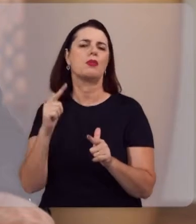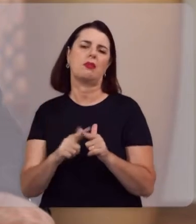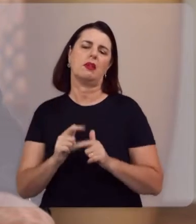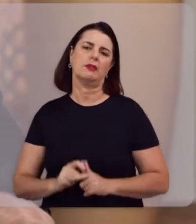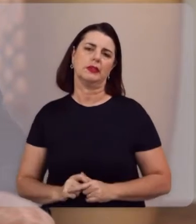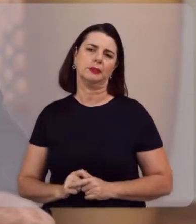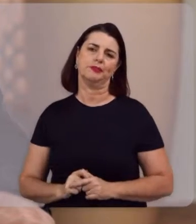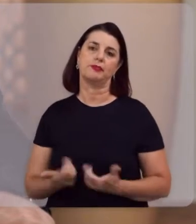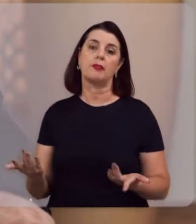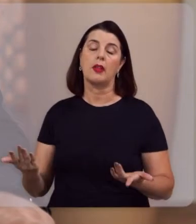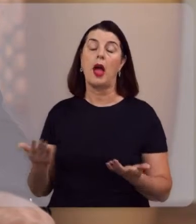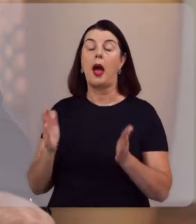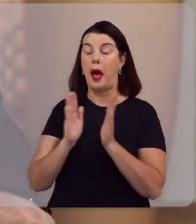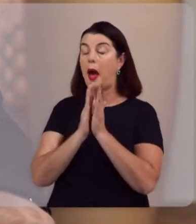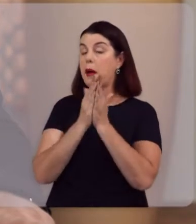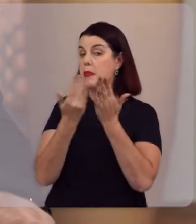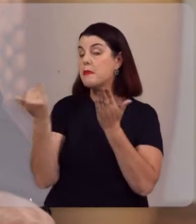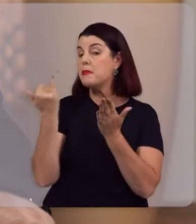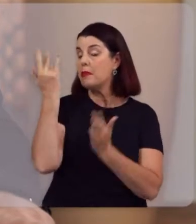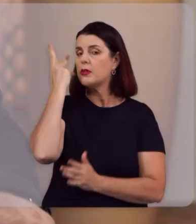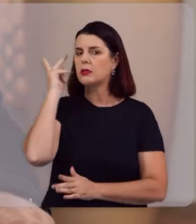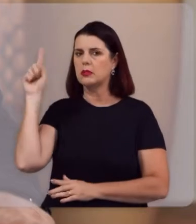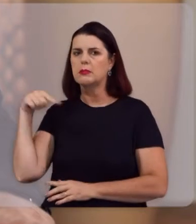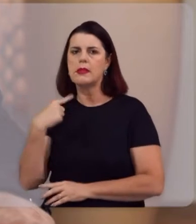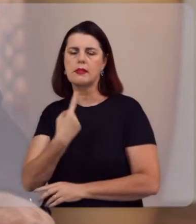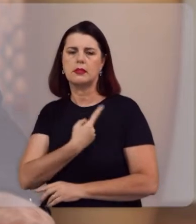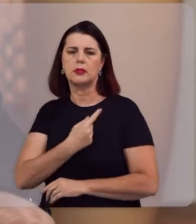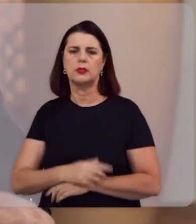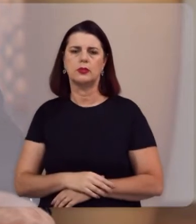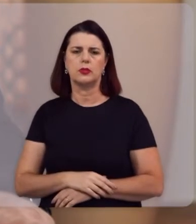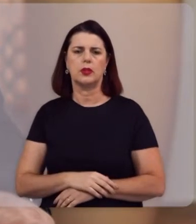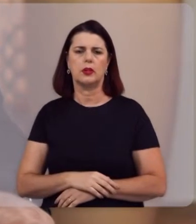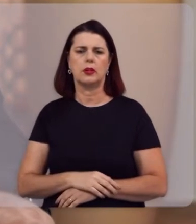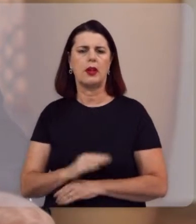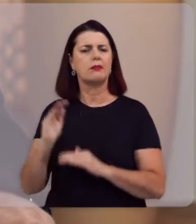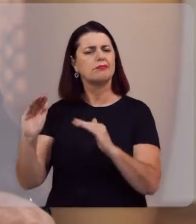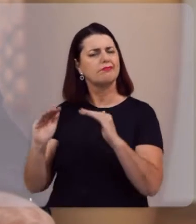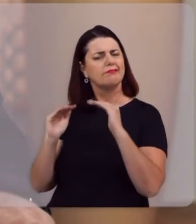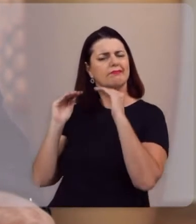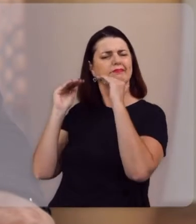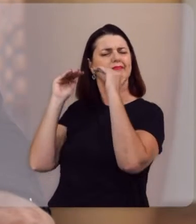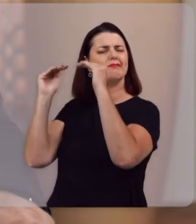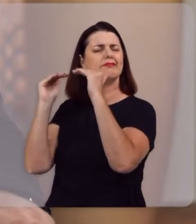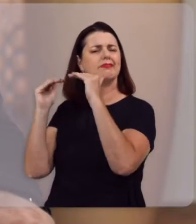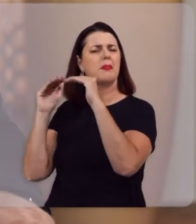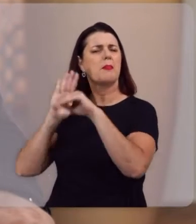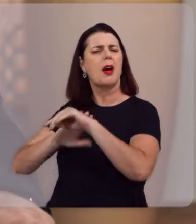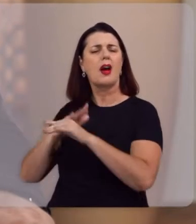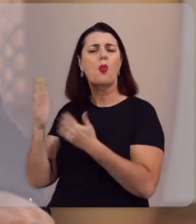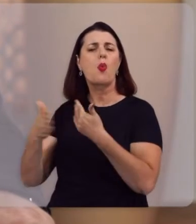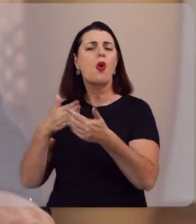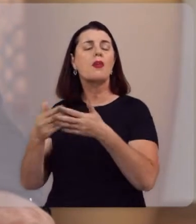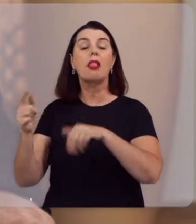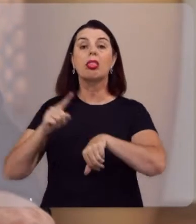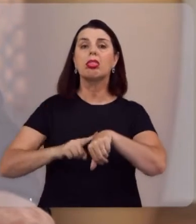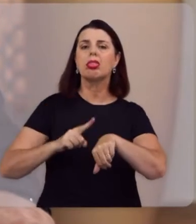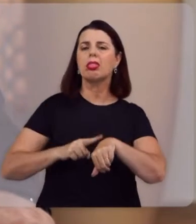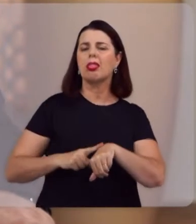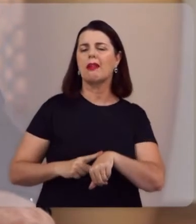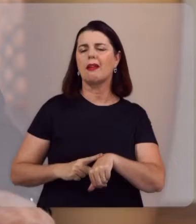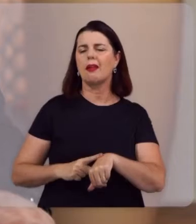A Bíblia é extremamente relevante para nós e ela é supra-temporal. Ela atinge a todos os tempos. Por quê?